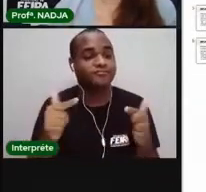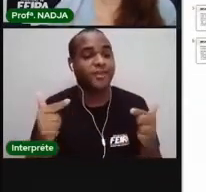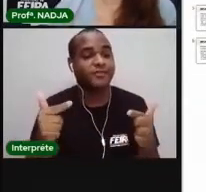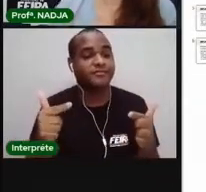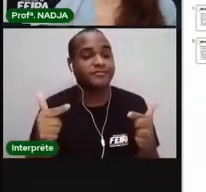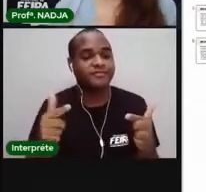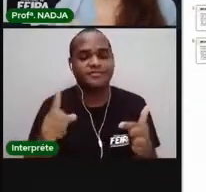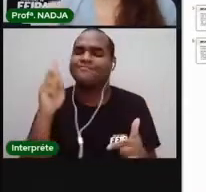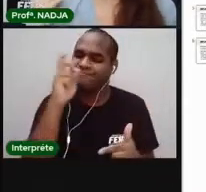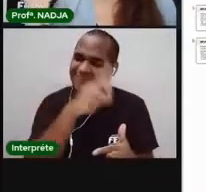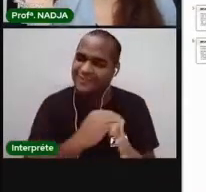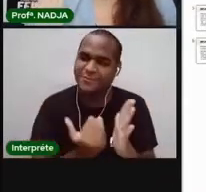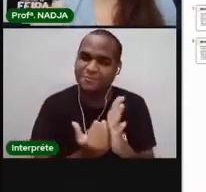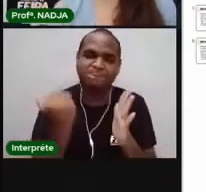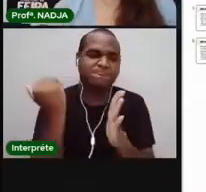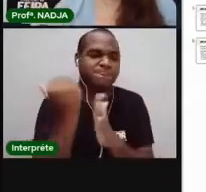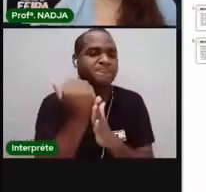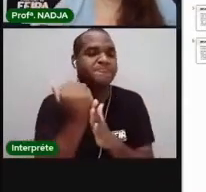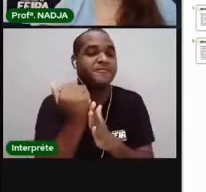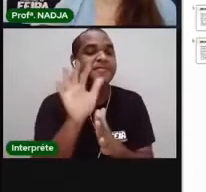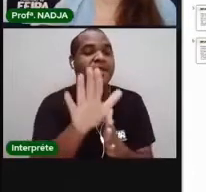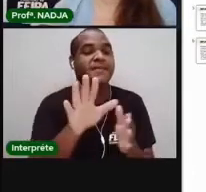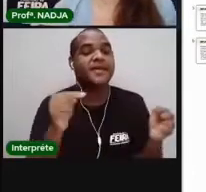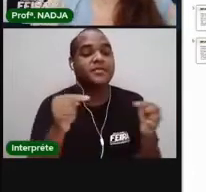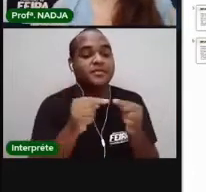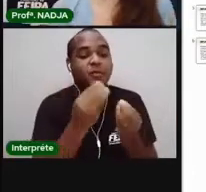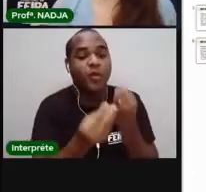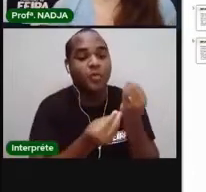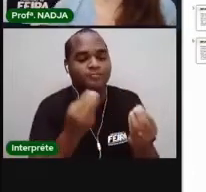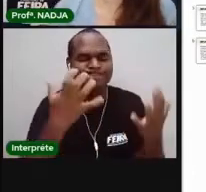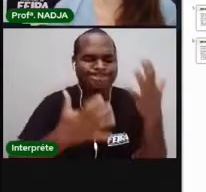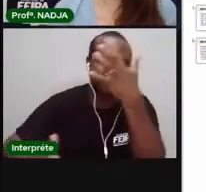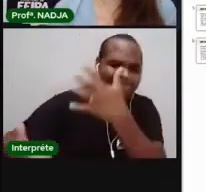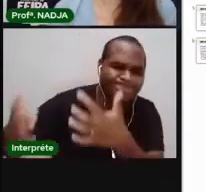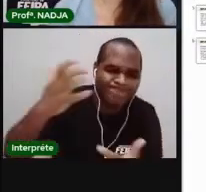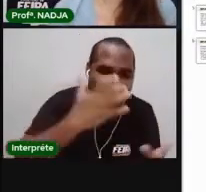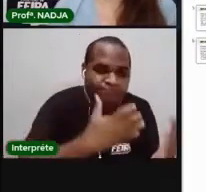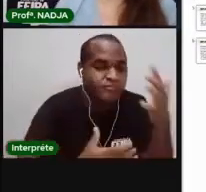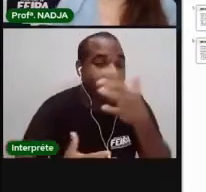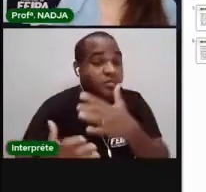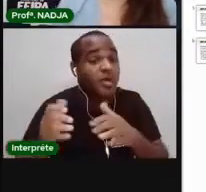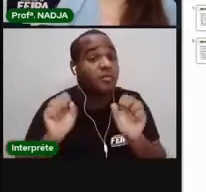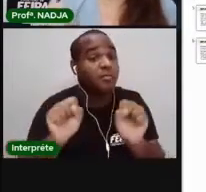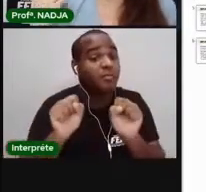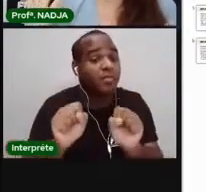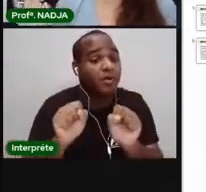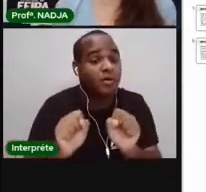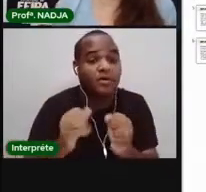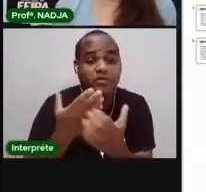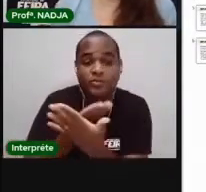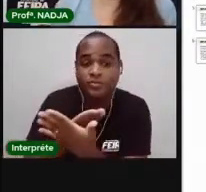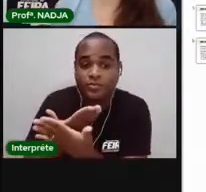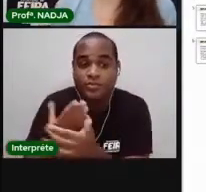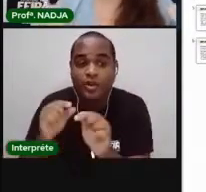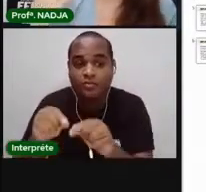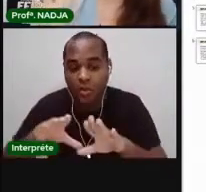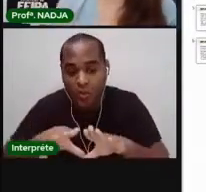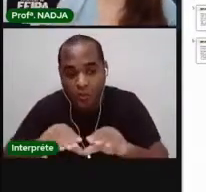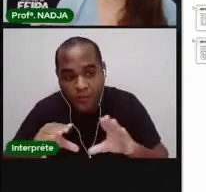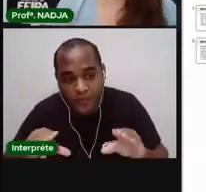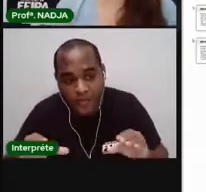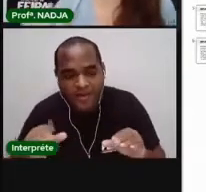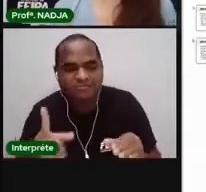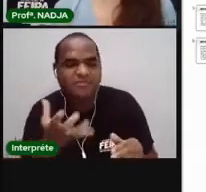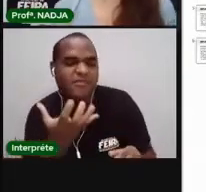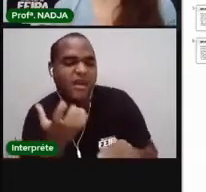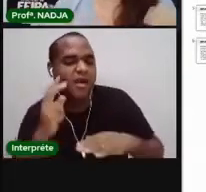difícil ainda. Então, algumas distrações podem atrapalhar o nosso estudo. Na nossa casa, existe o sofá que a gente